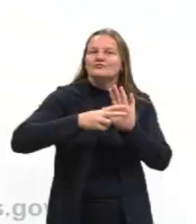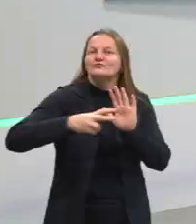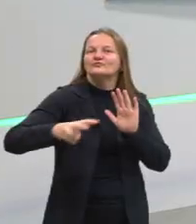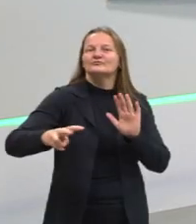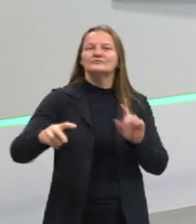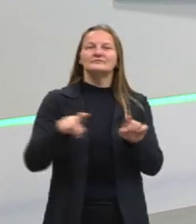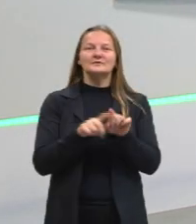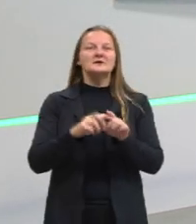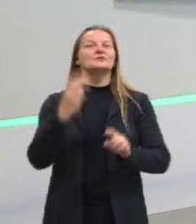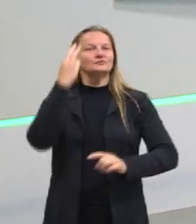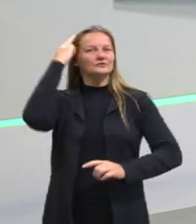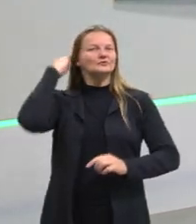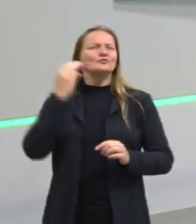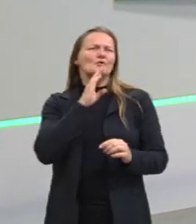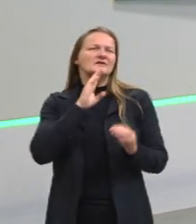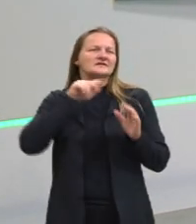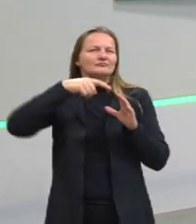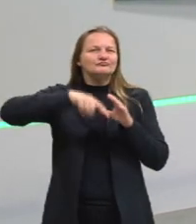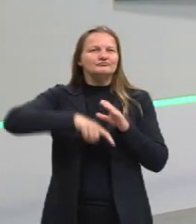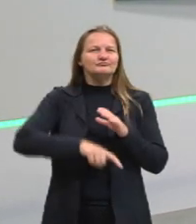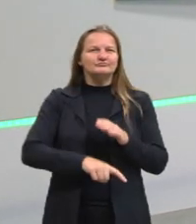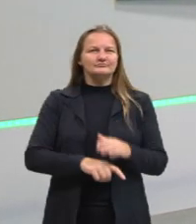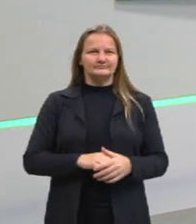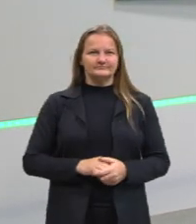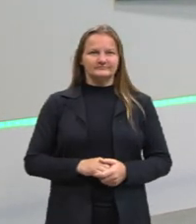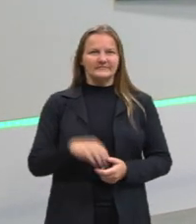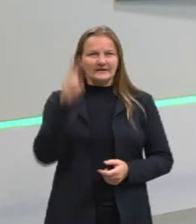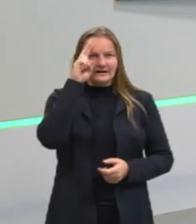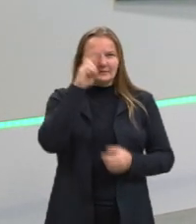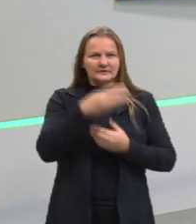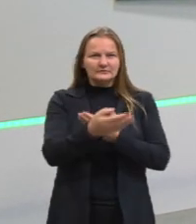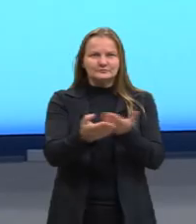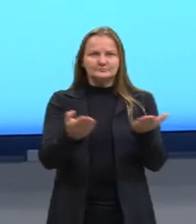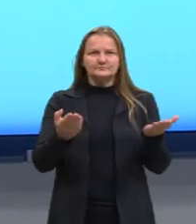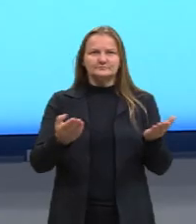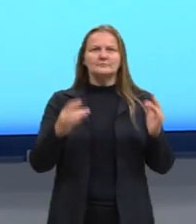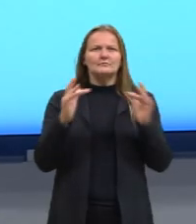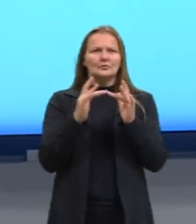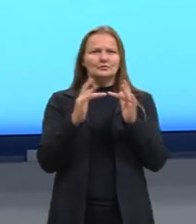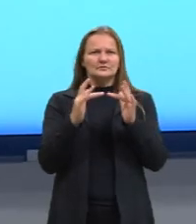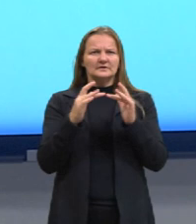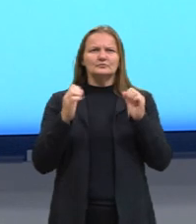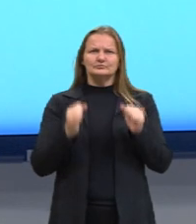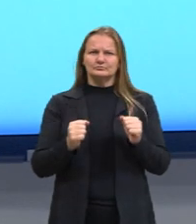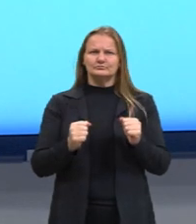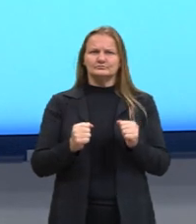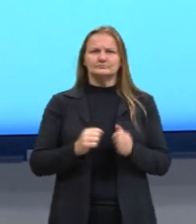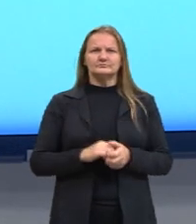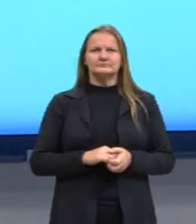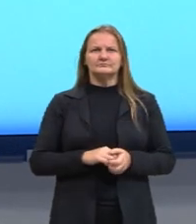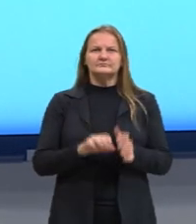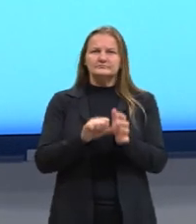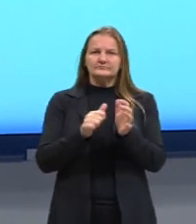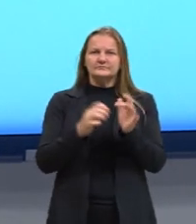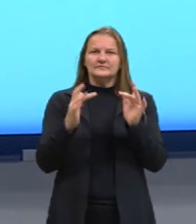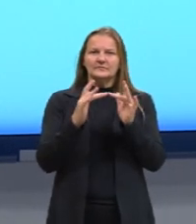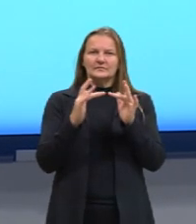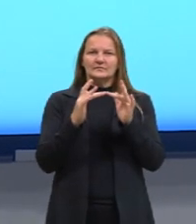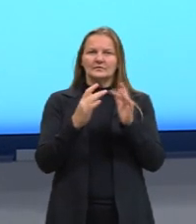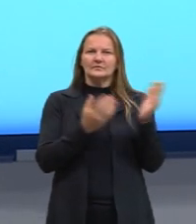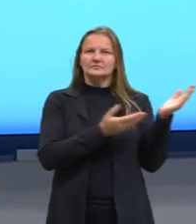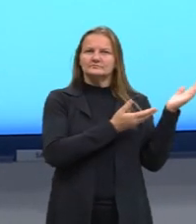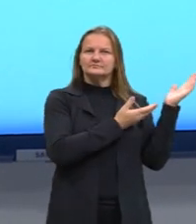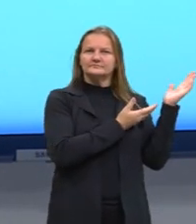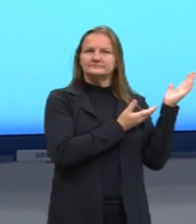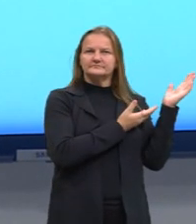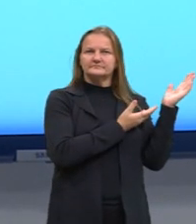próprio Newton. Lembrando, então, que vocês sempre podem entrar em contato comigo, aqui nessa primeira tela a gente tem os meus